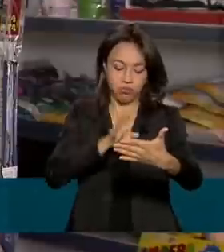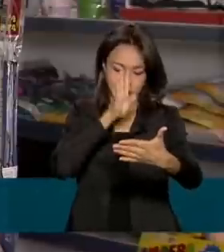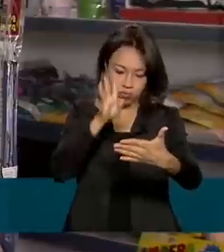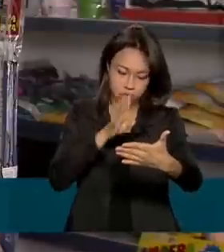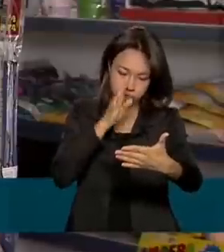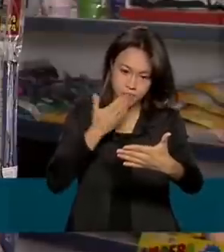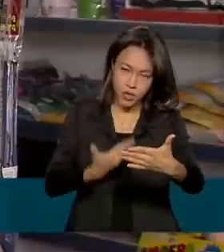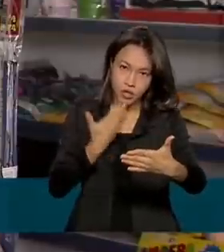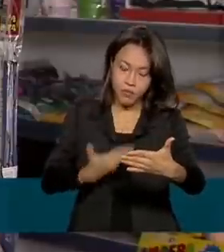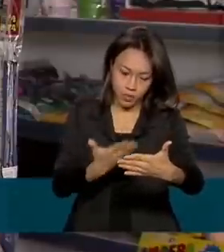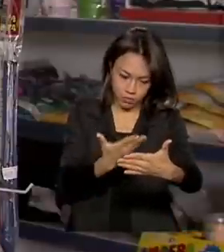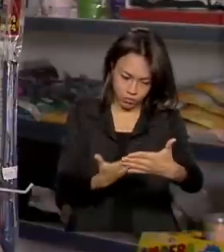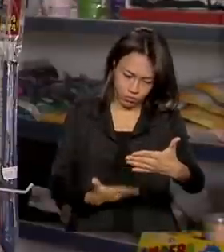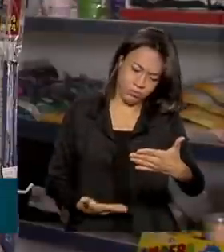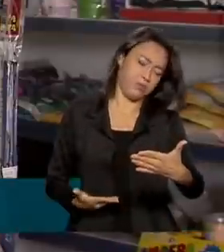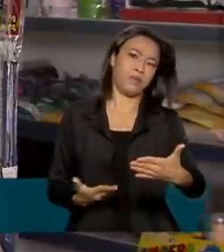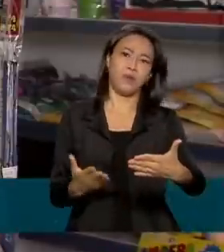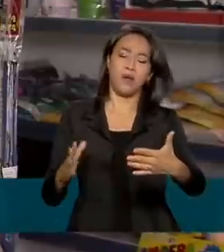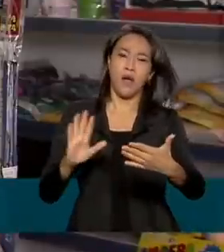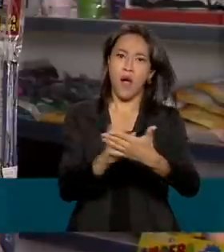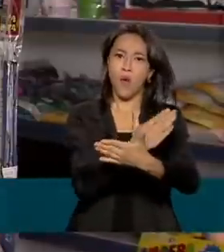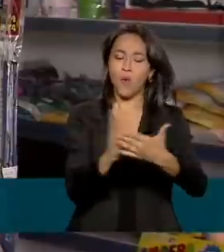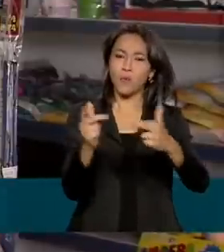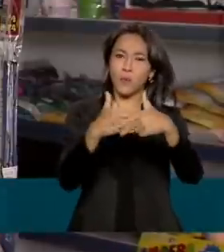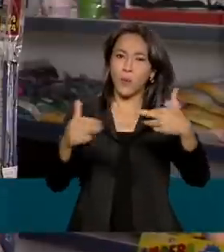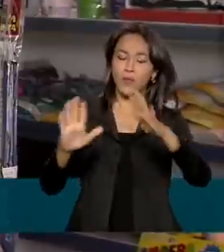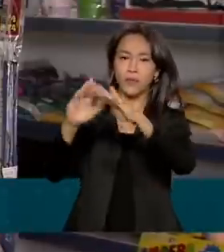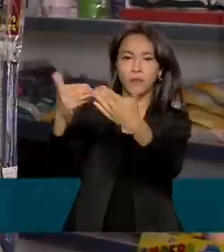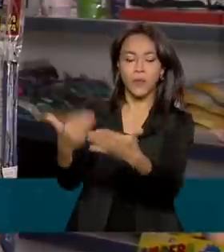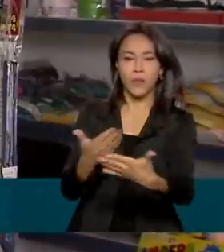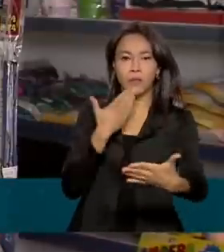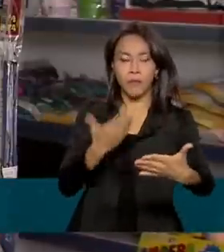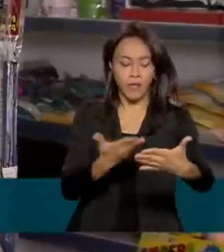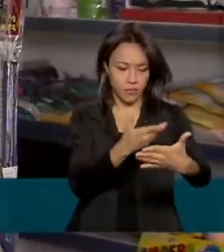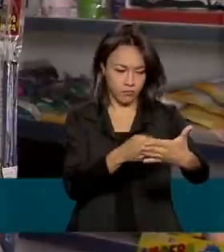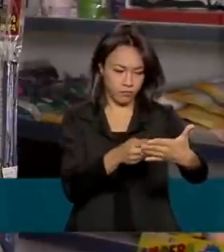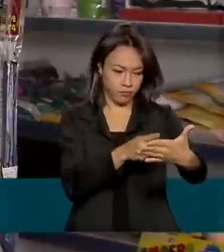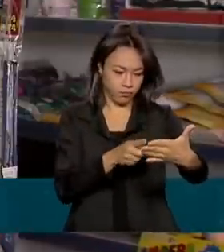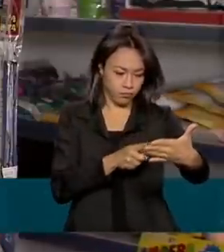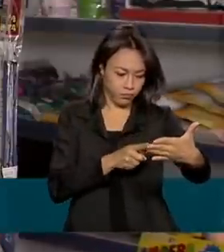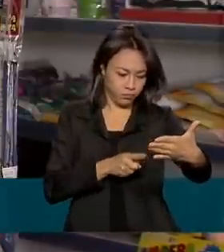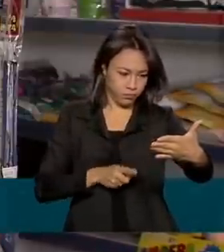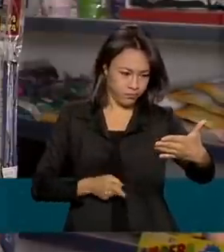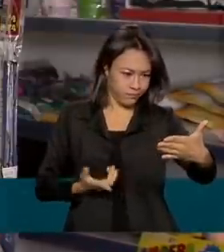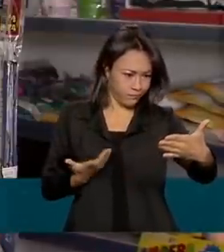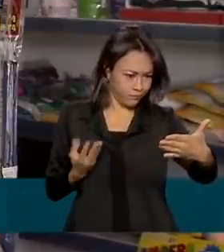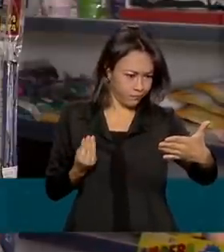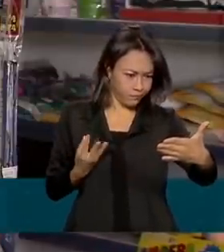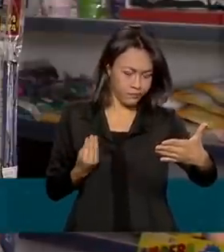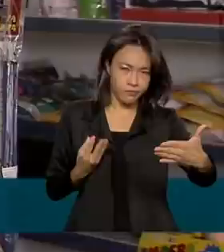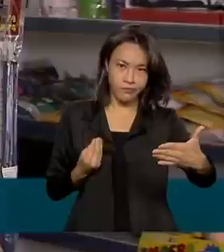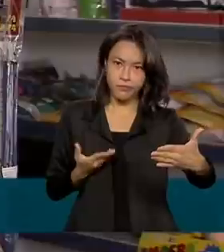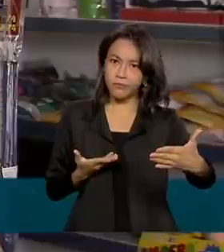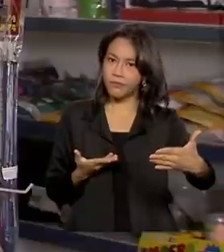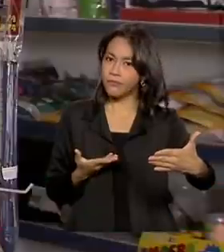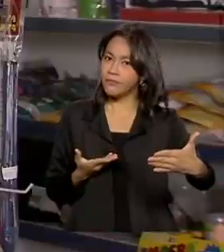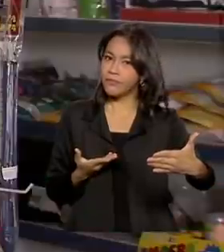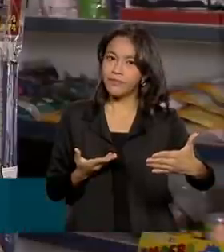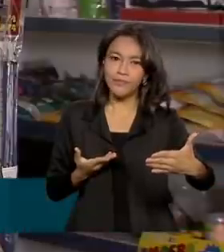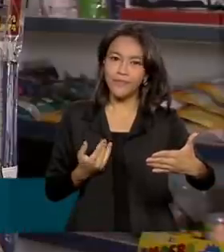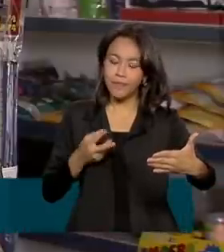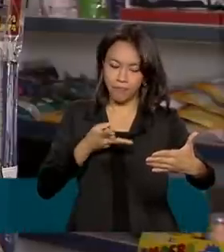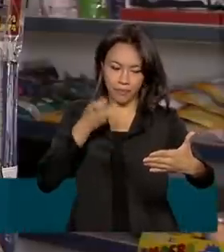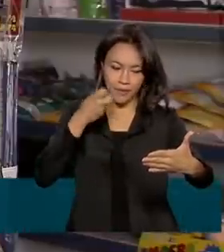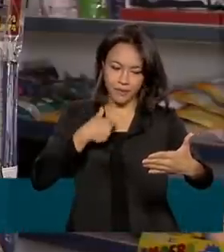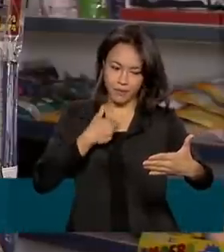Às vezes, tem alguns itens que eles pedem, assim, quantidade, que a gente vê que